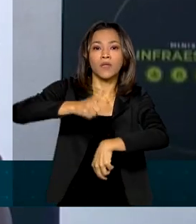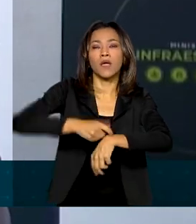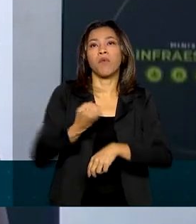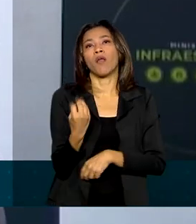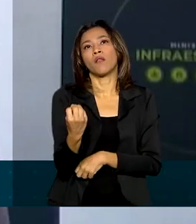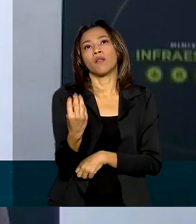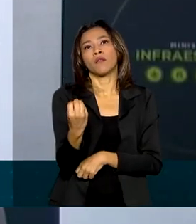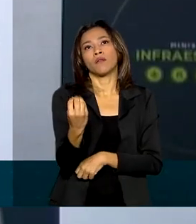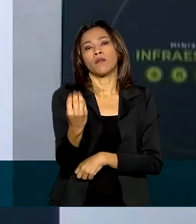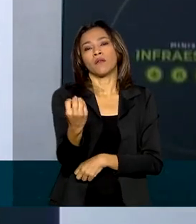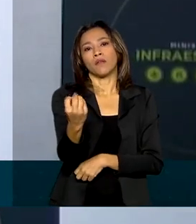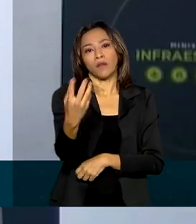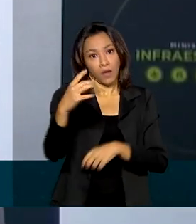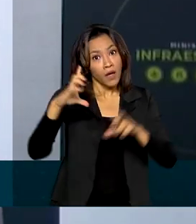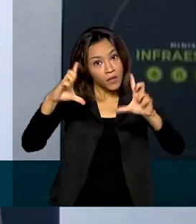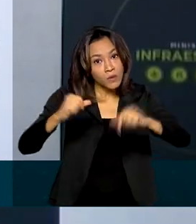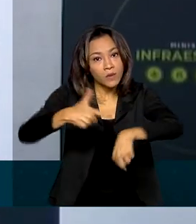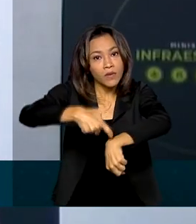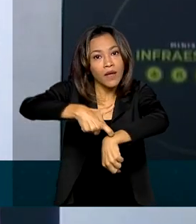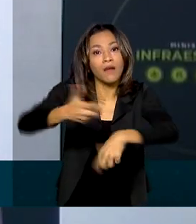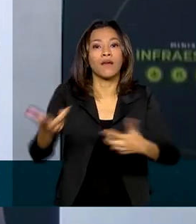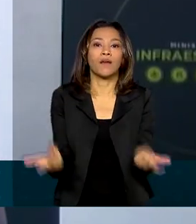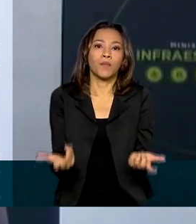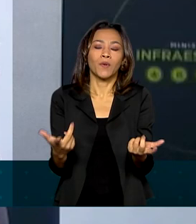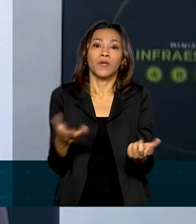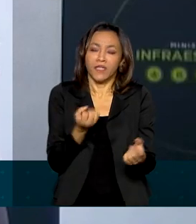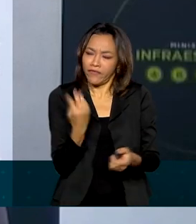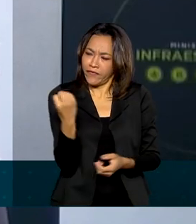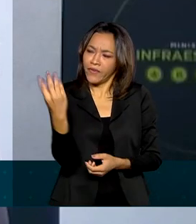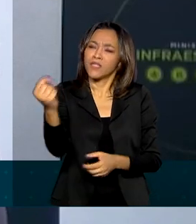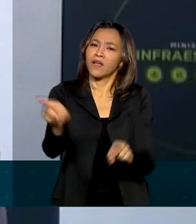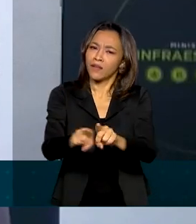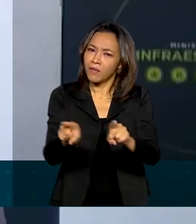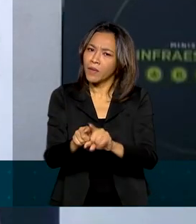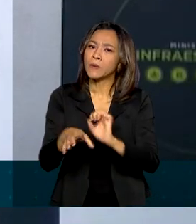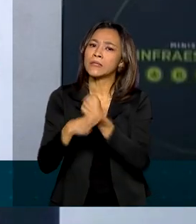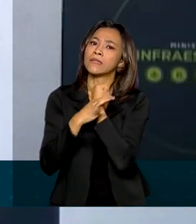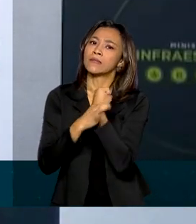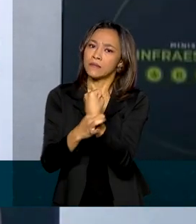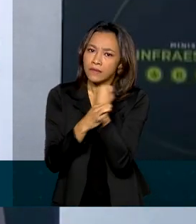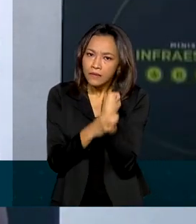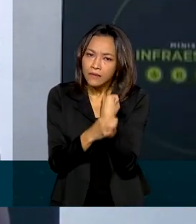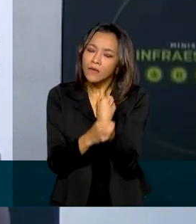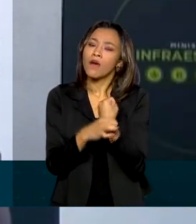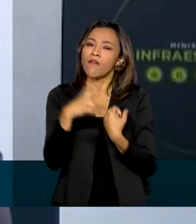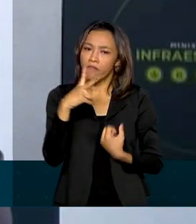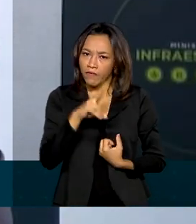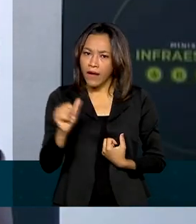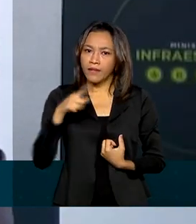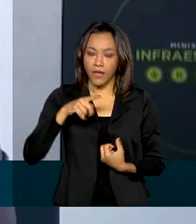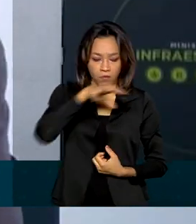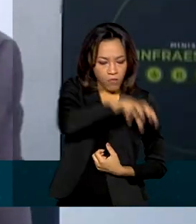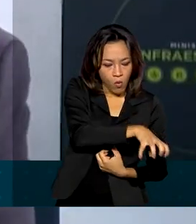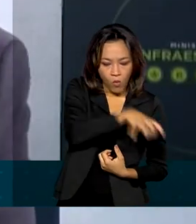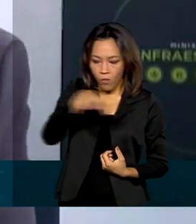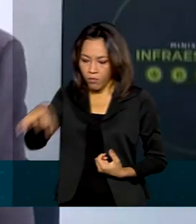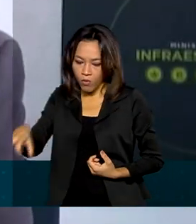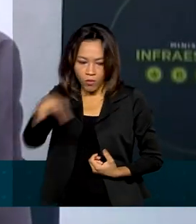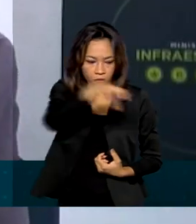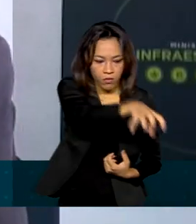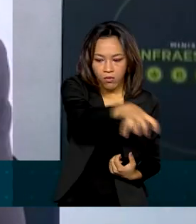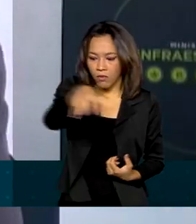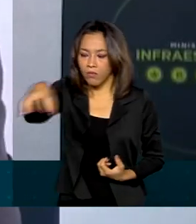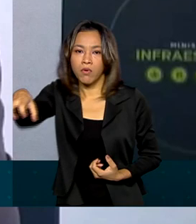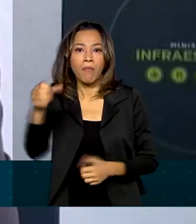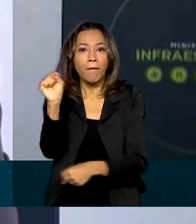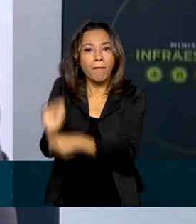viagem, quer fazer o seu deslocamento em segurança. Nós vamos ter os postos de parada e descanso para os caminhoneiros, nós vamos ter